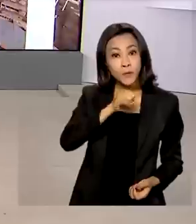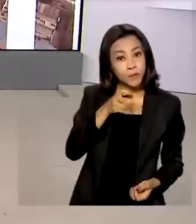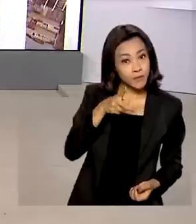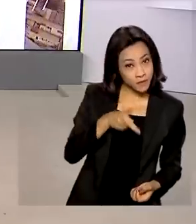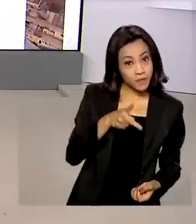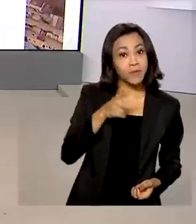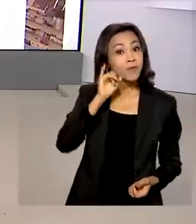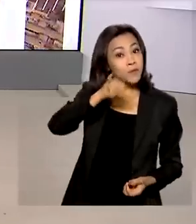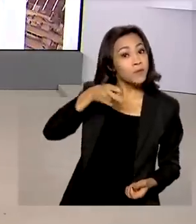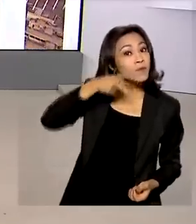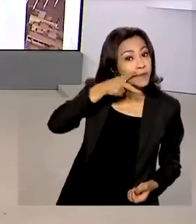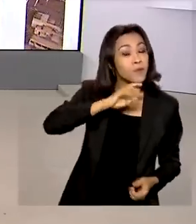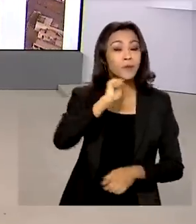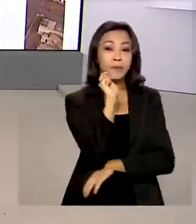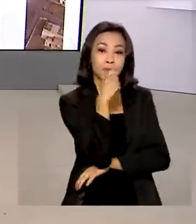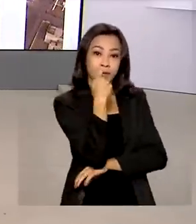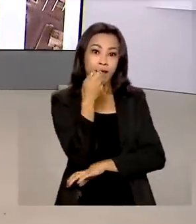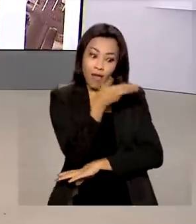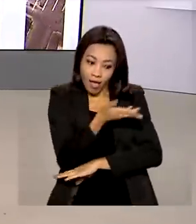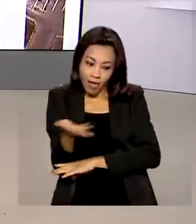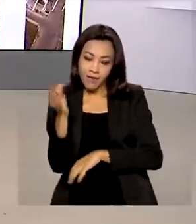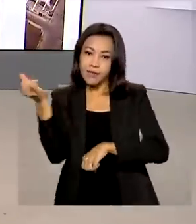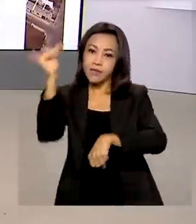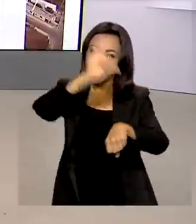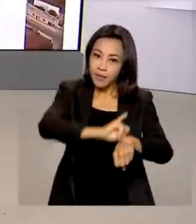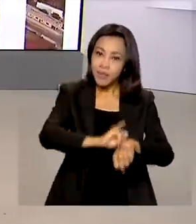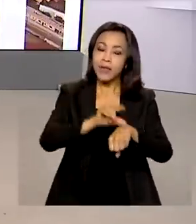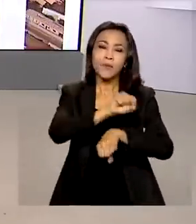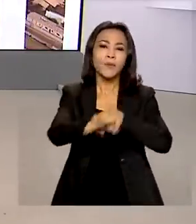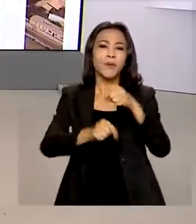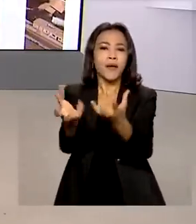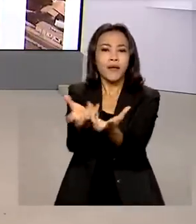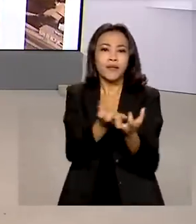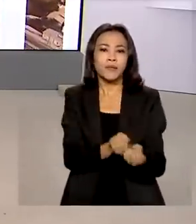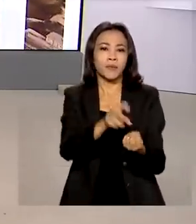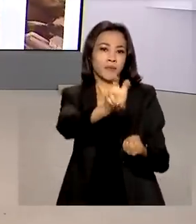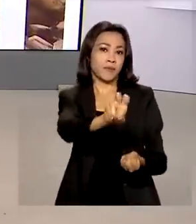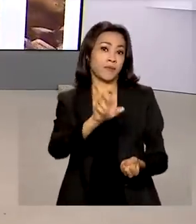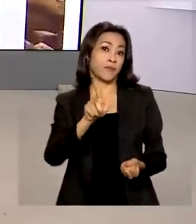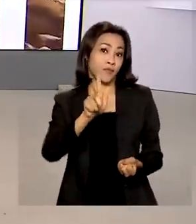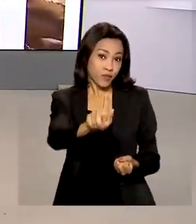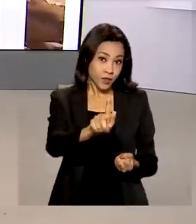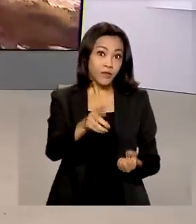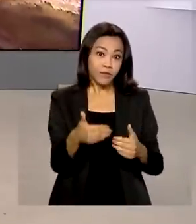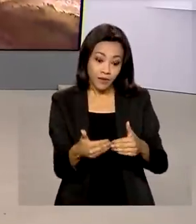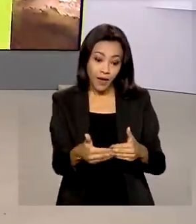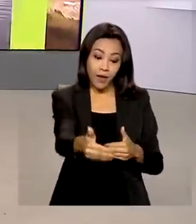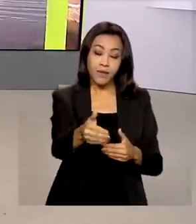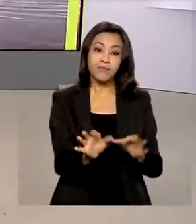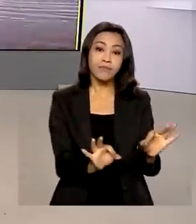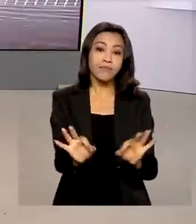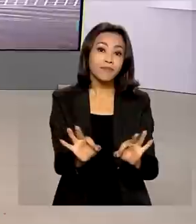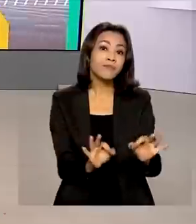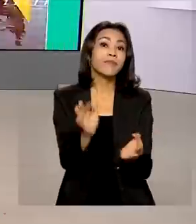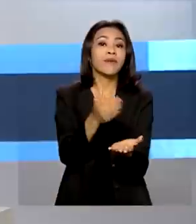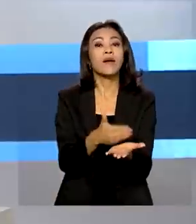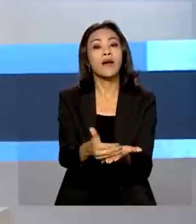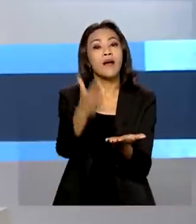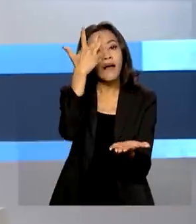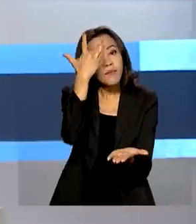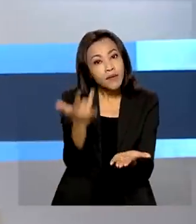Porto Alegre são as próximas capitais a receber o sinal 5G, o que está previsto para ocorrer a partir de amanhã.